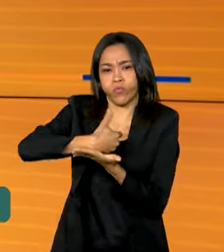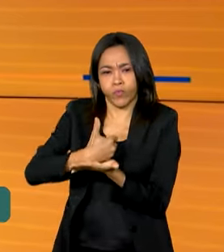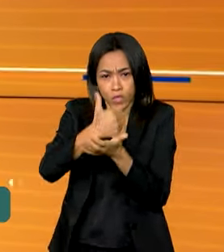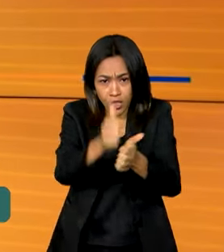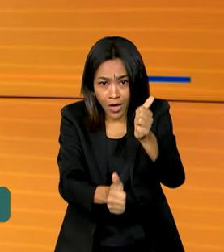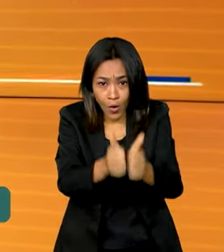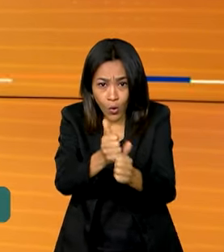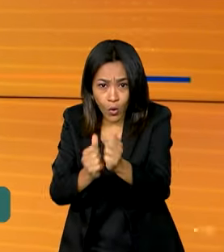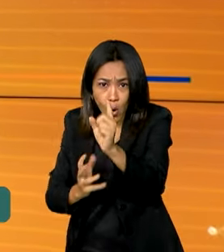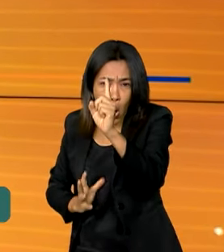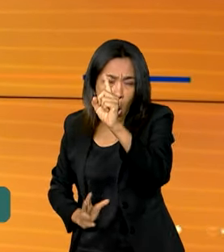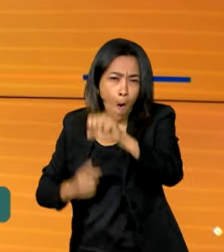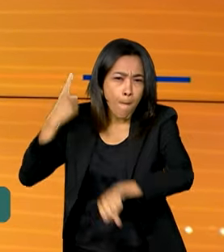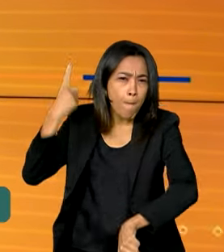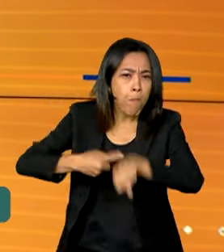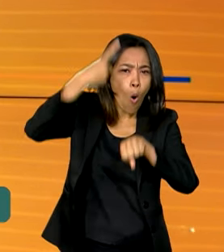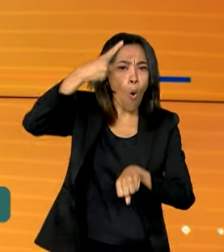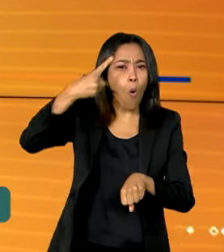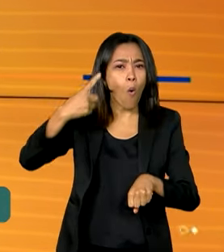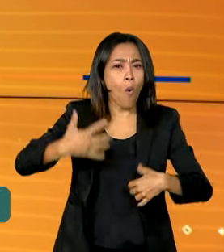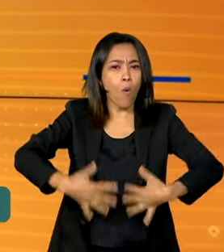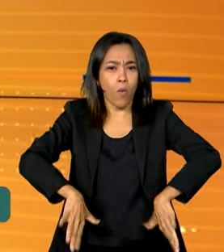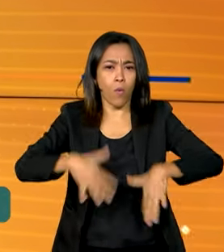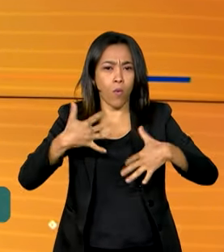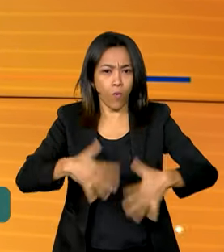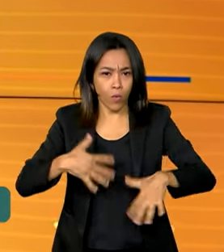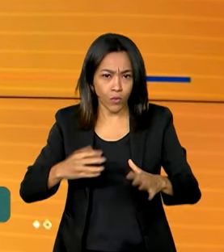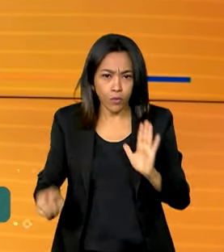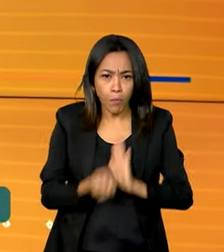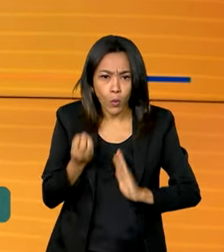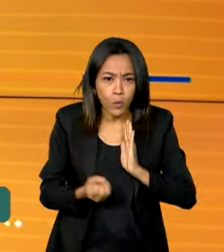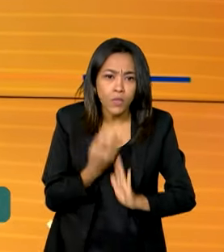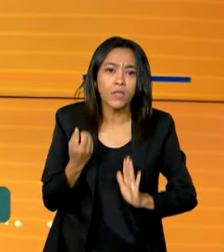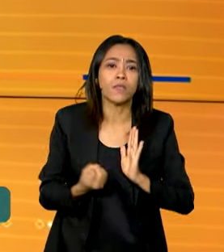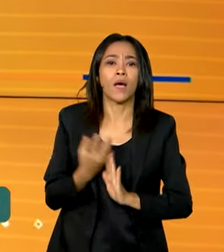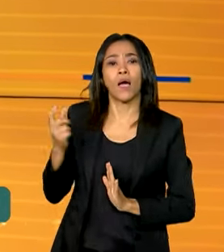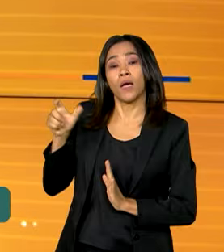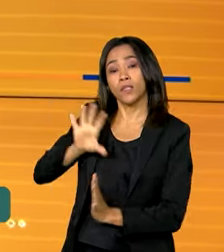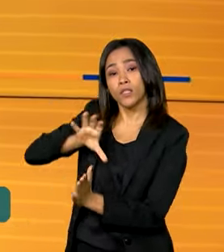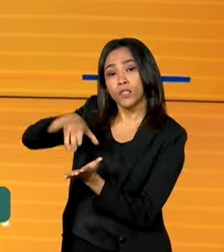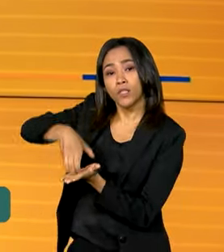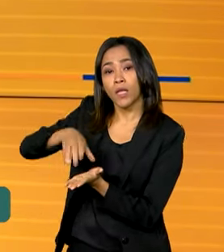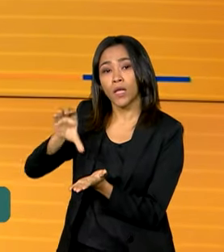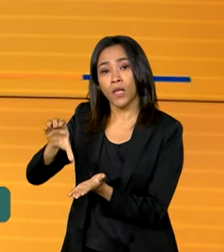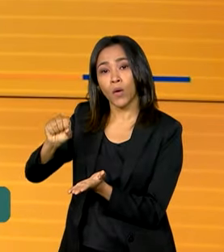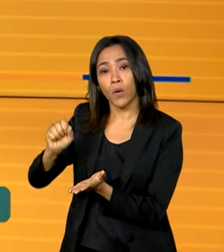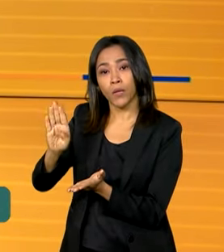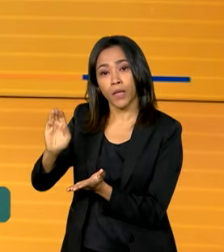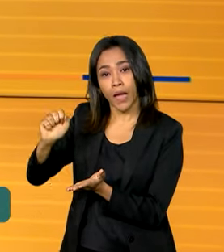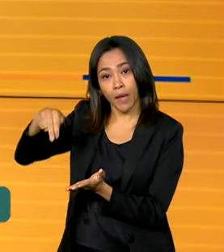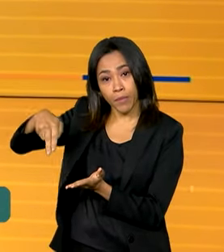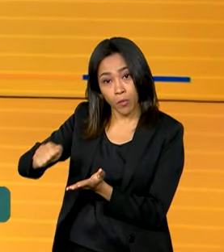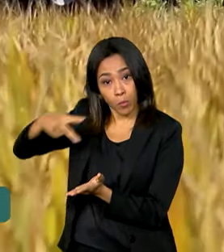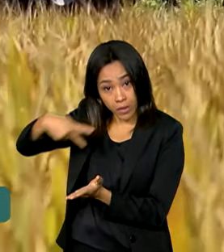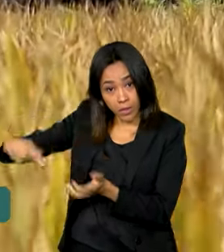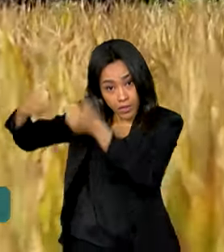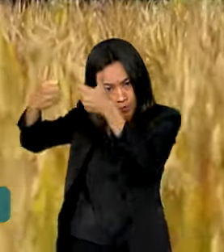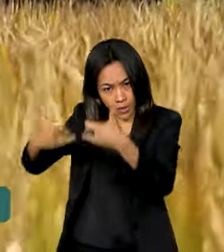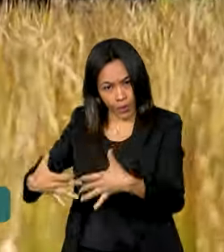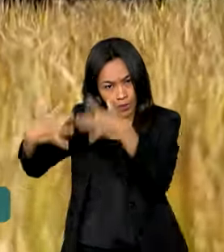vai bater recorde de produtividade. O presidente da Companhia Nacional de Abastecimento deu mais detalhes. Veja na reportagem.